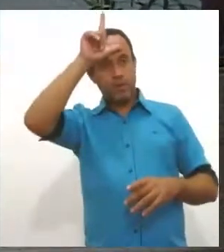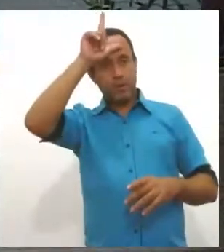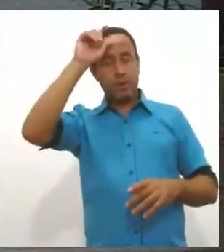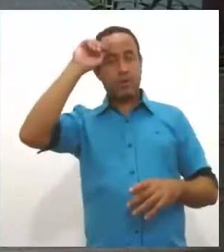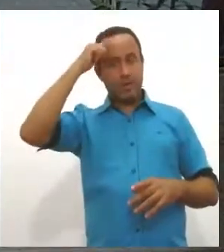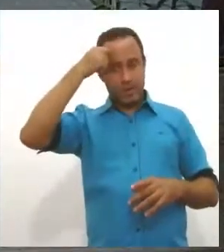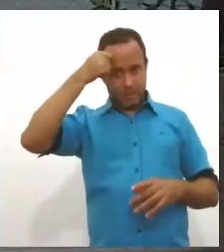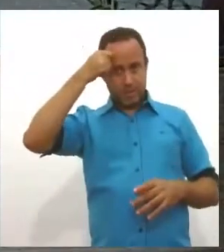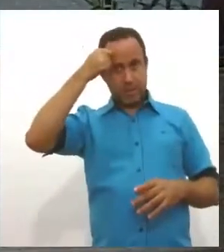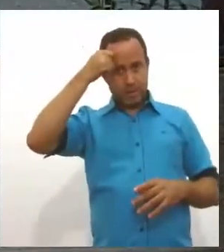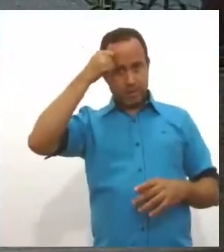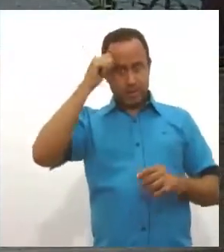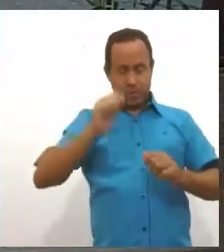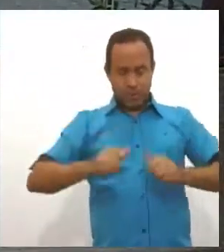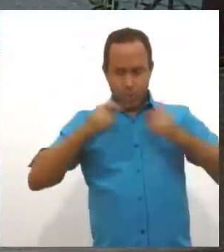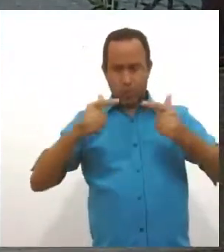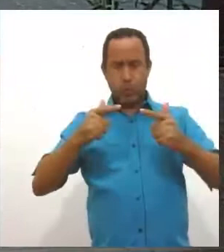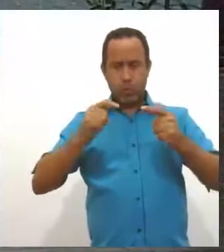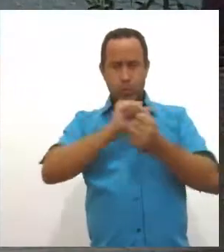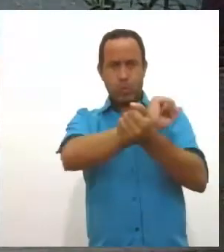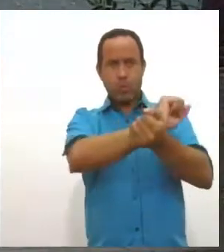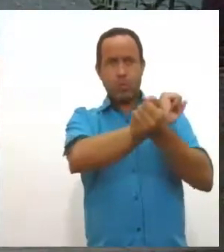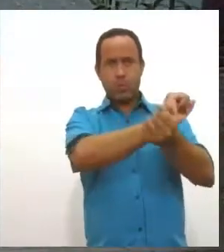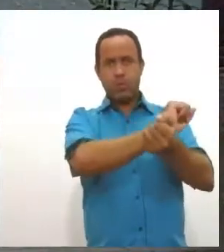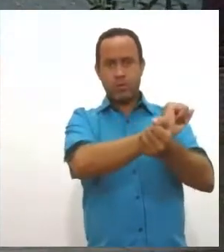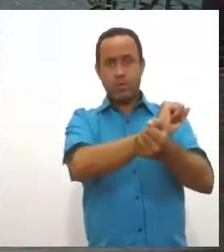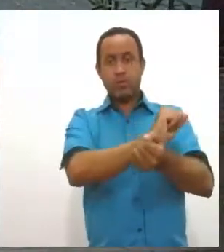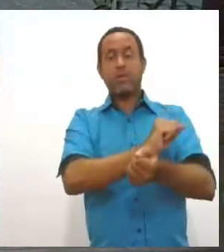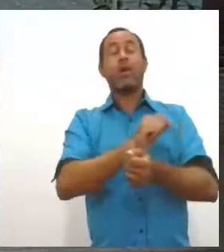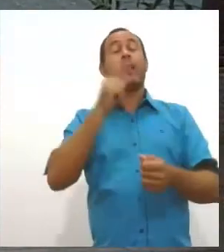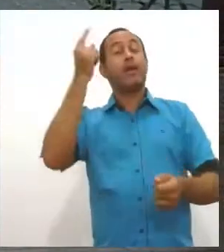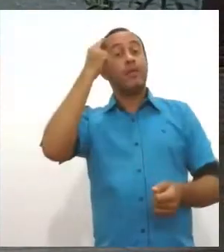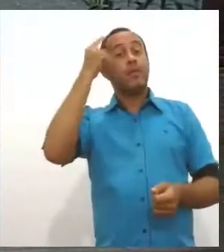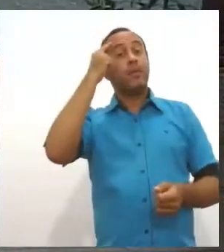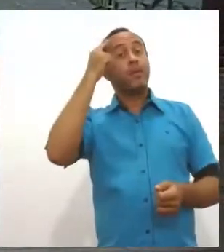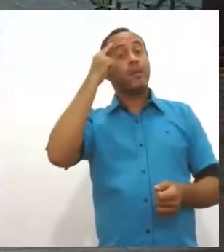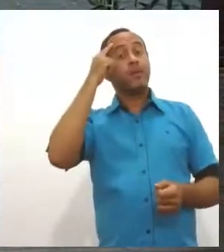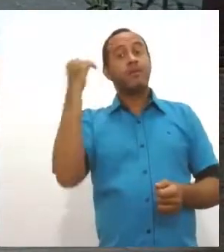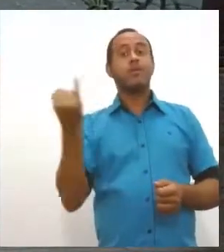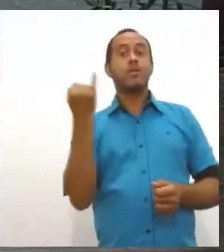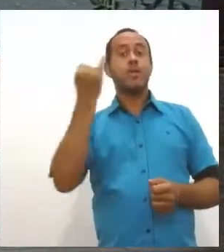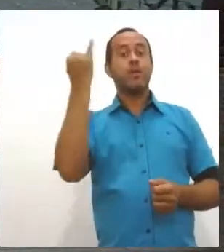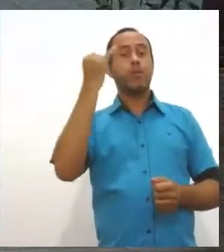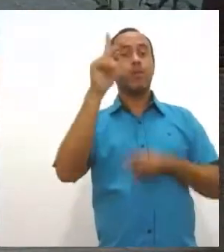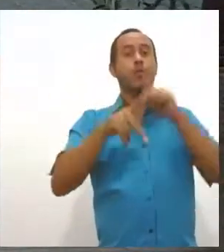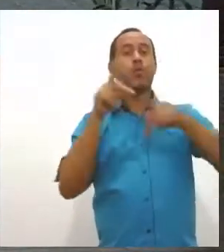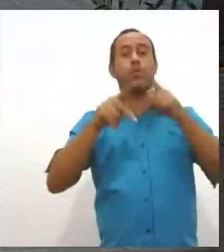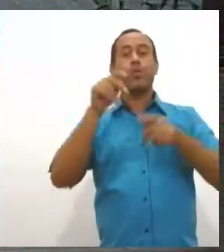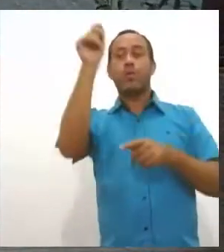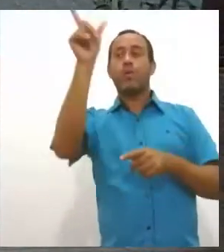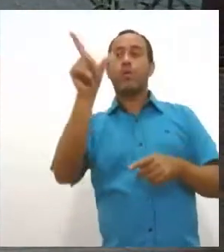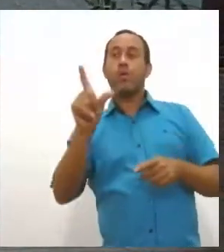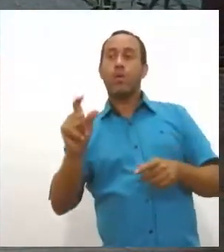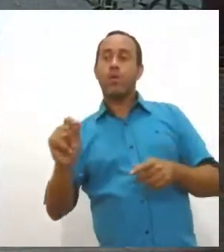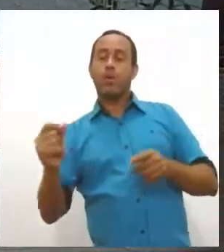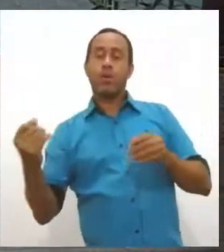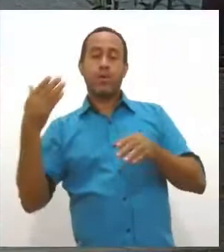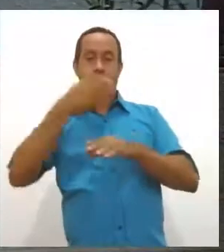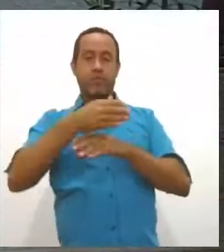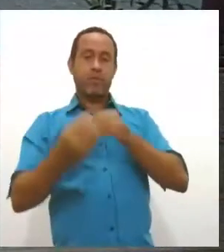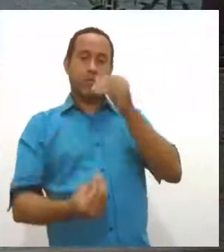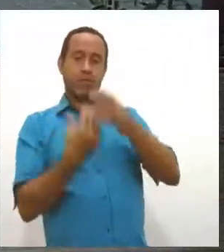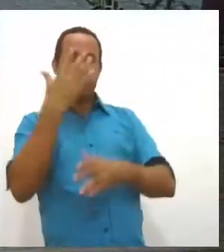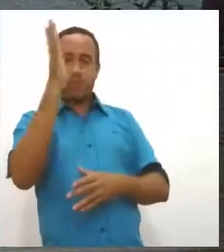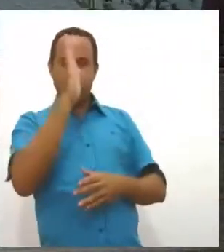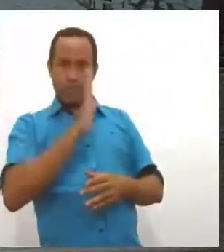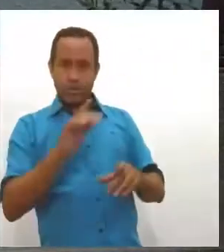que lutou contra a escravidão. É um dia que nos leva a fazer uma reflexão sobre a importância do povo africano na formação da nossa cultura e também